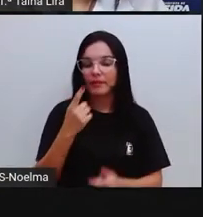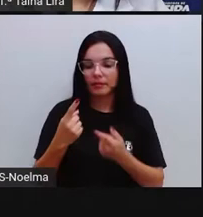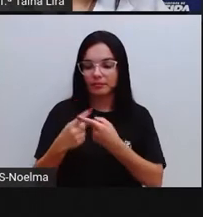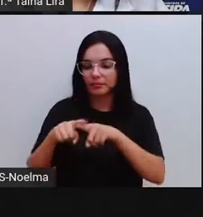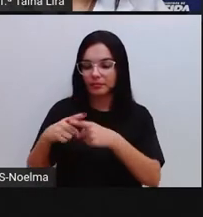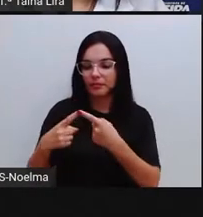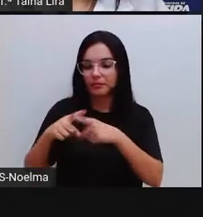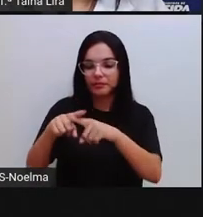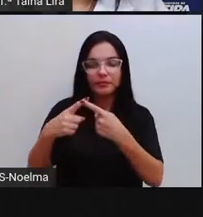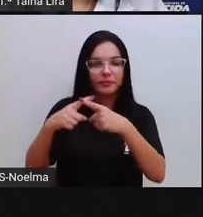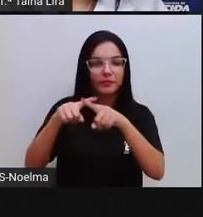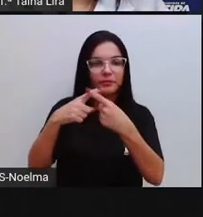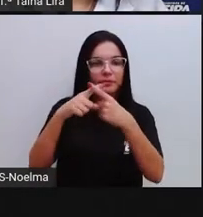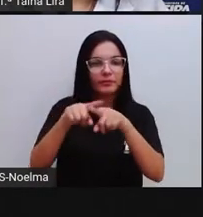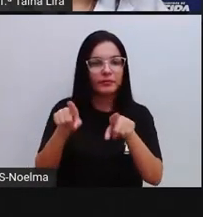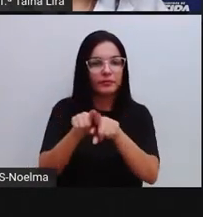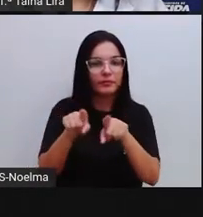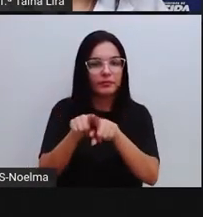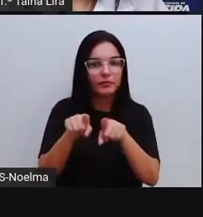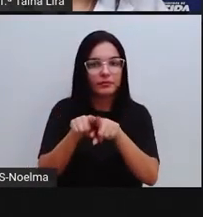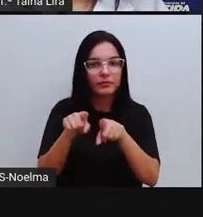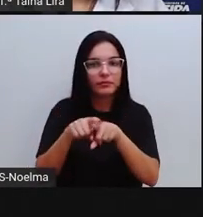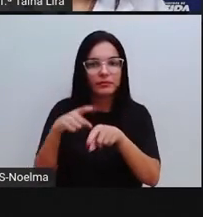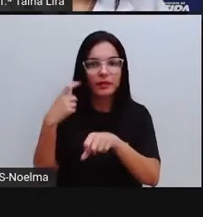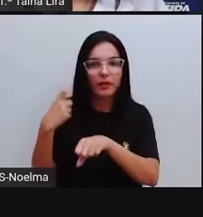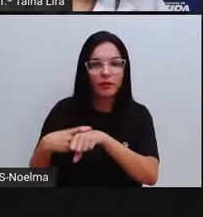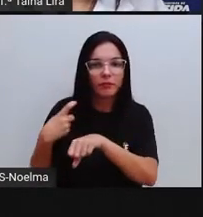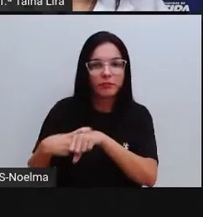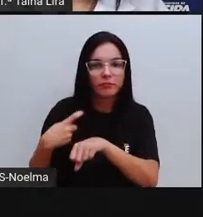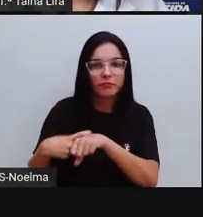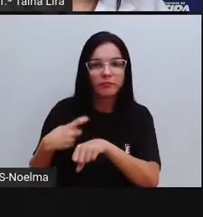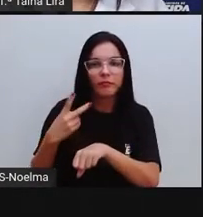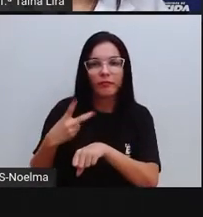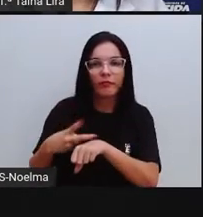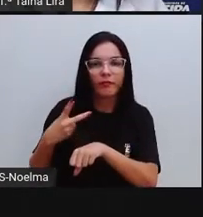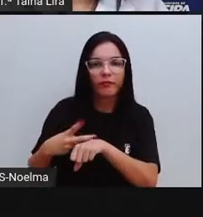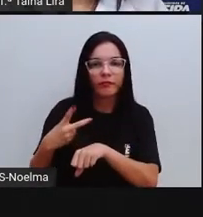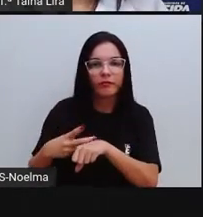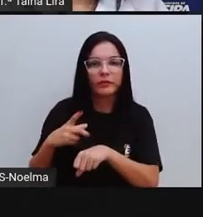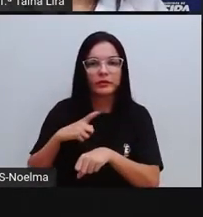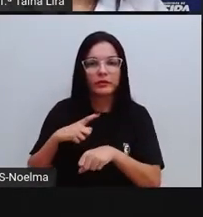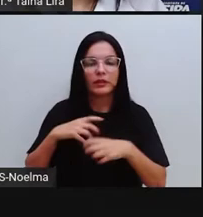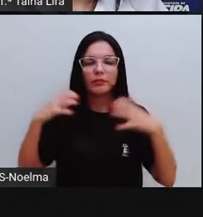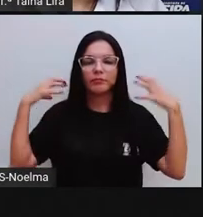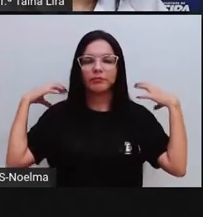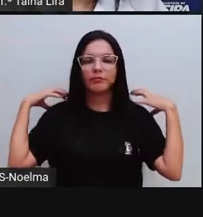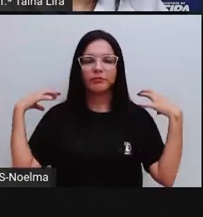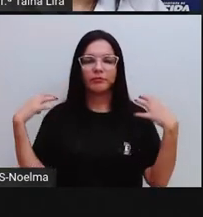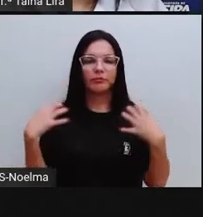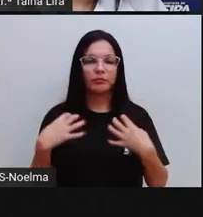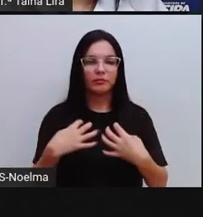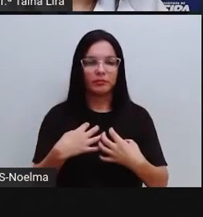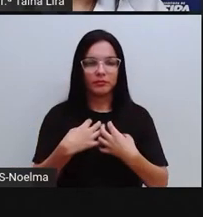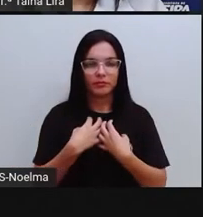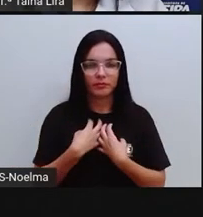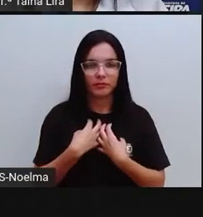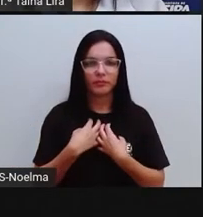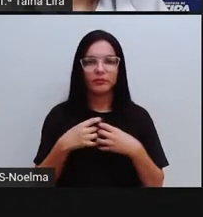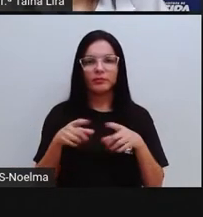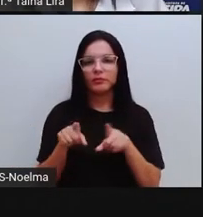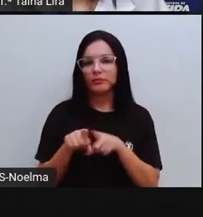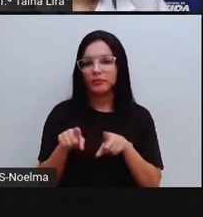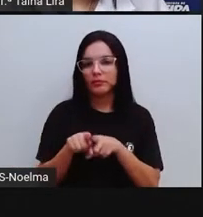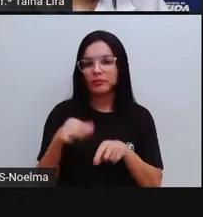e com pedras de vidros, canutilhos, miçangas, pedrarias e enfeites de madeira ou metal.